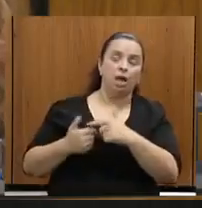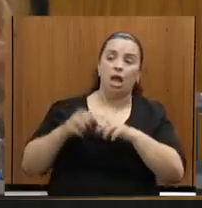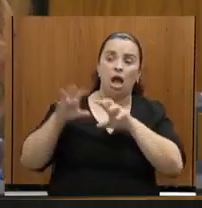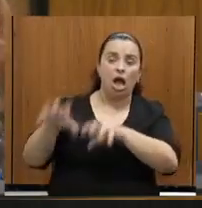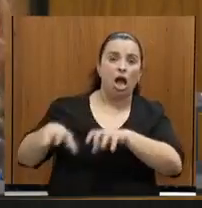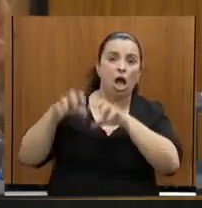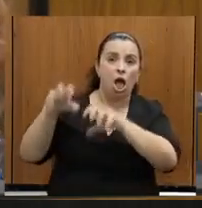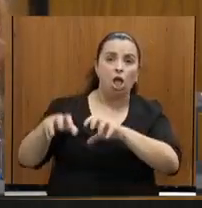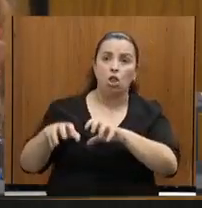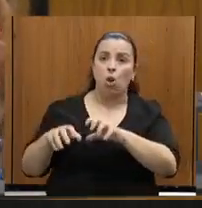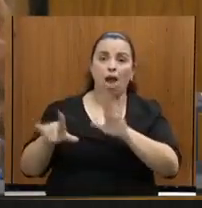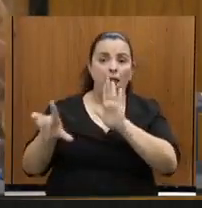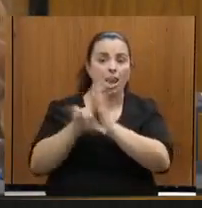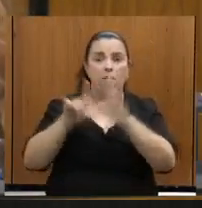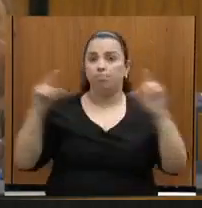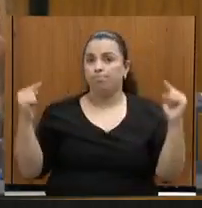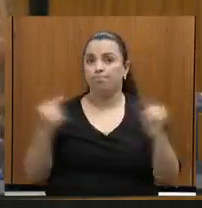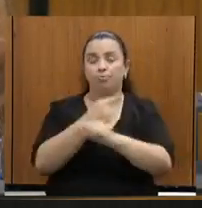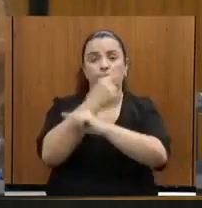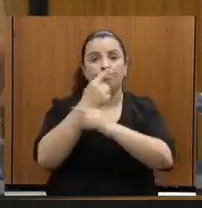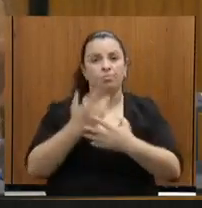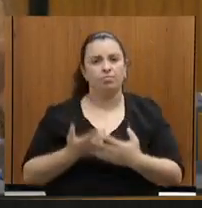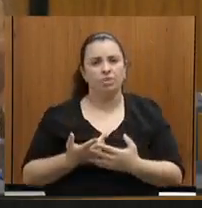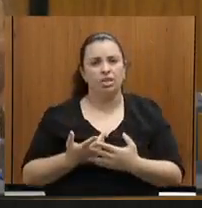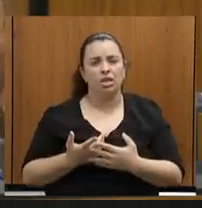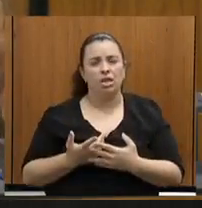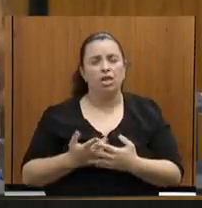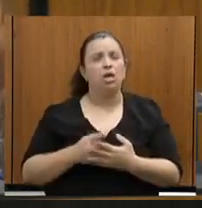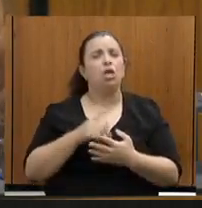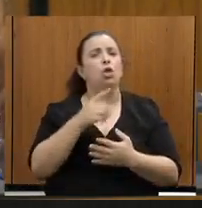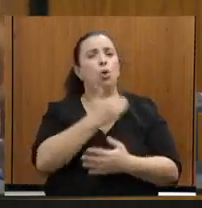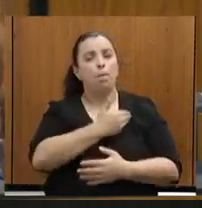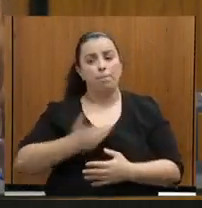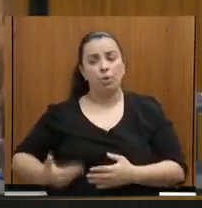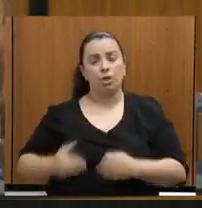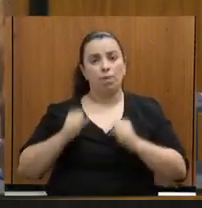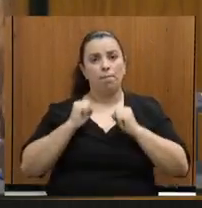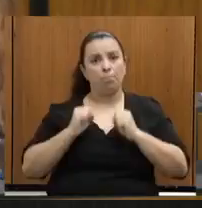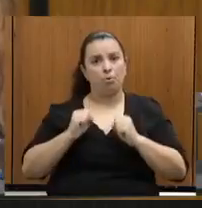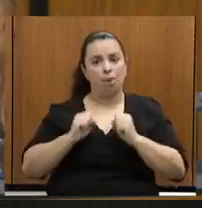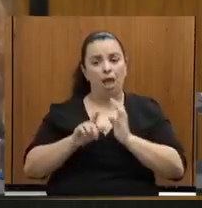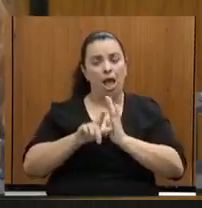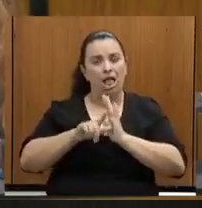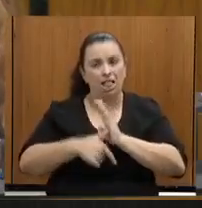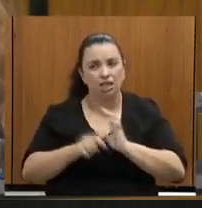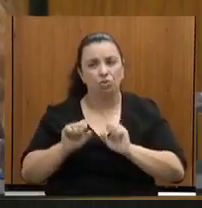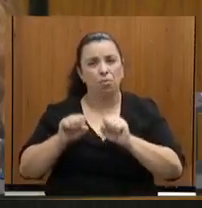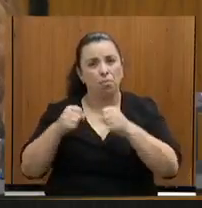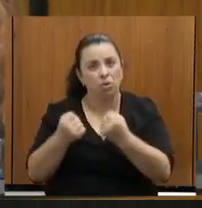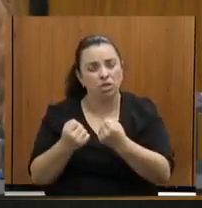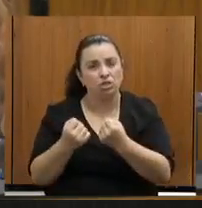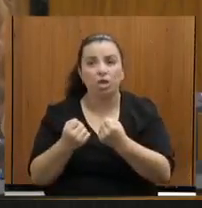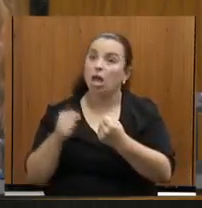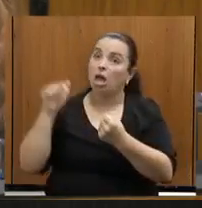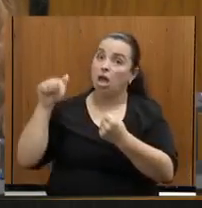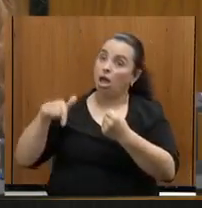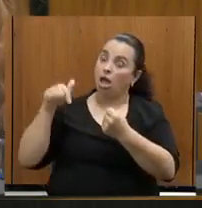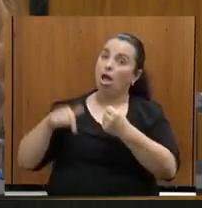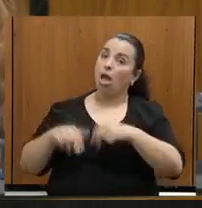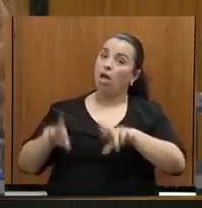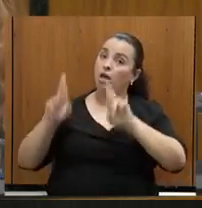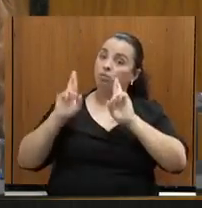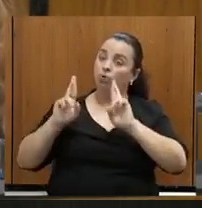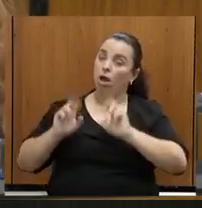público em proteger o patrimônio público, que é a função do poder público, fazer essa proteção, essa